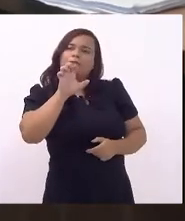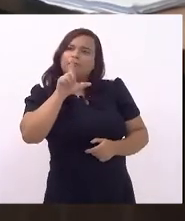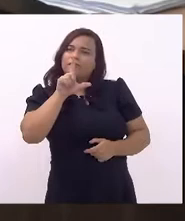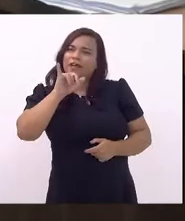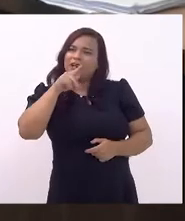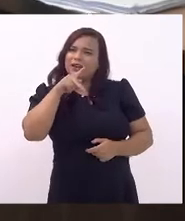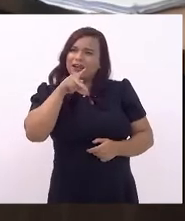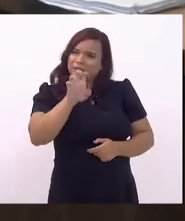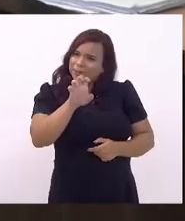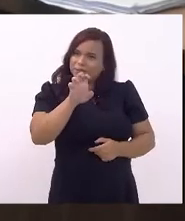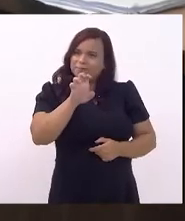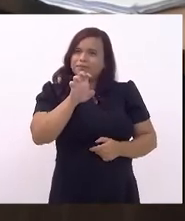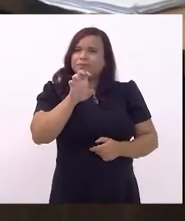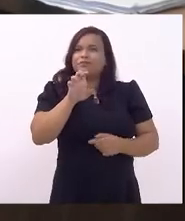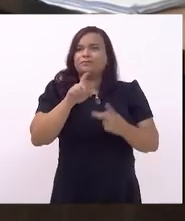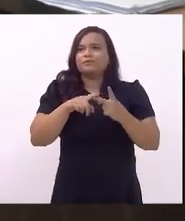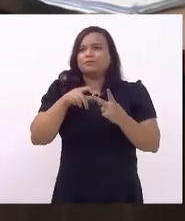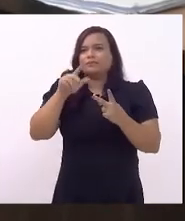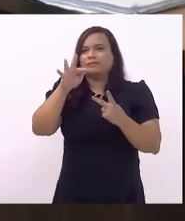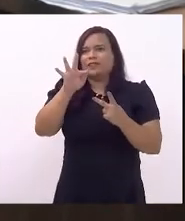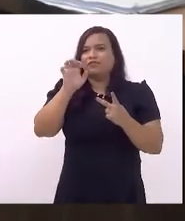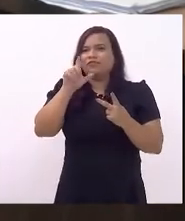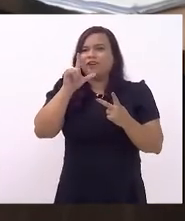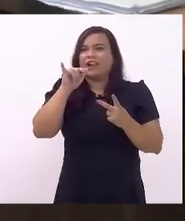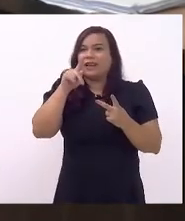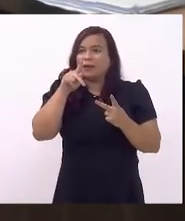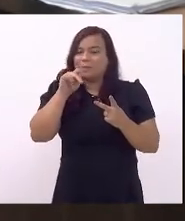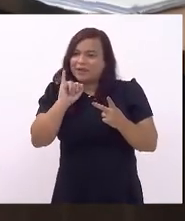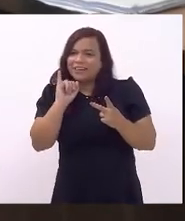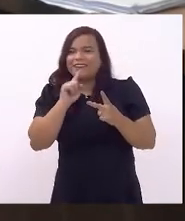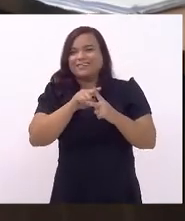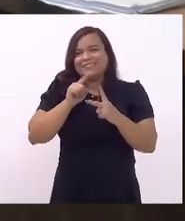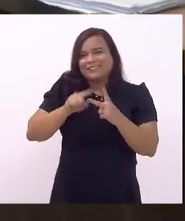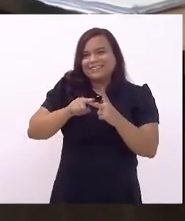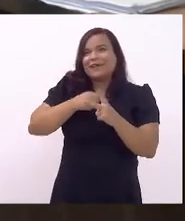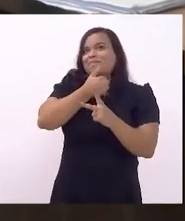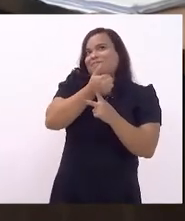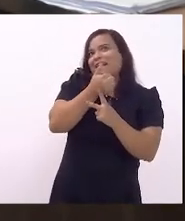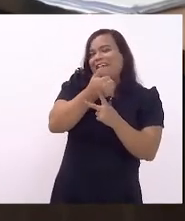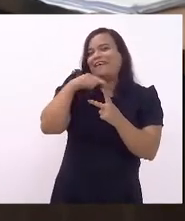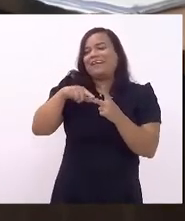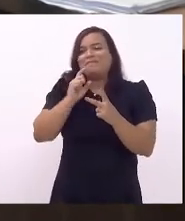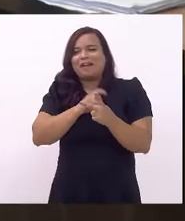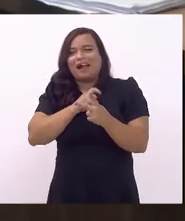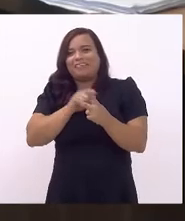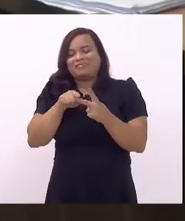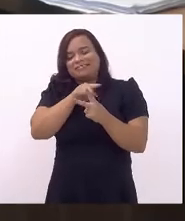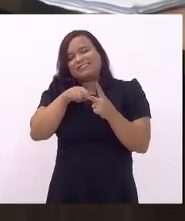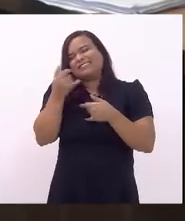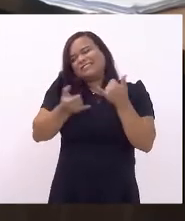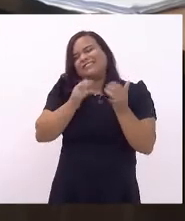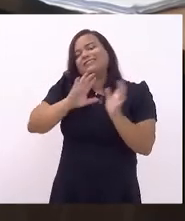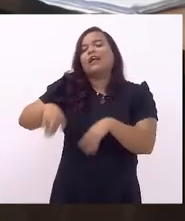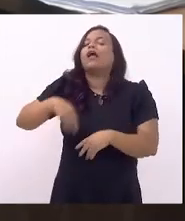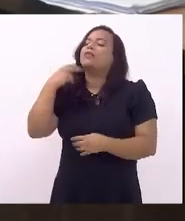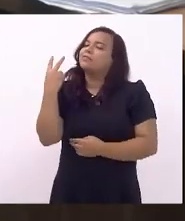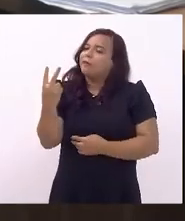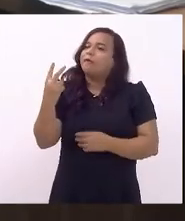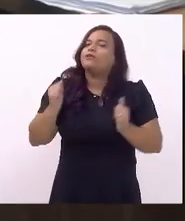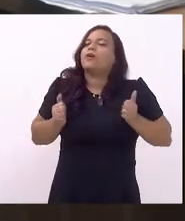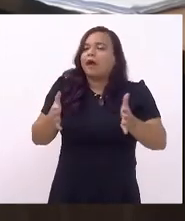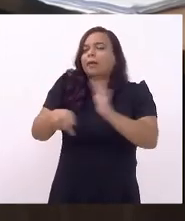que são o Felipe do bem e o Felipe do mal, dois assessores da Casa e assessores do mandato também que